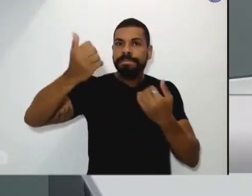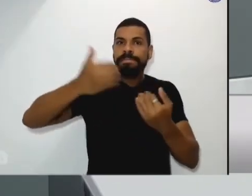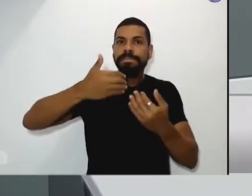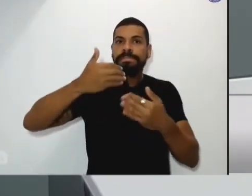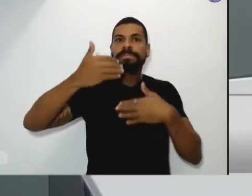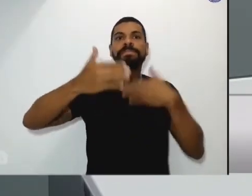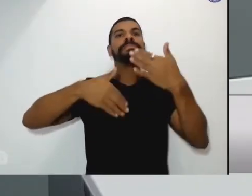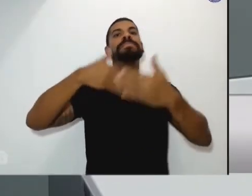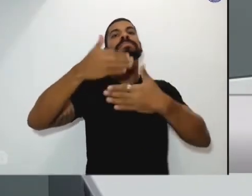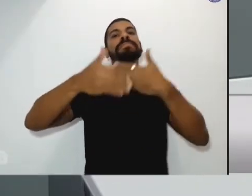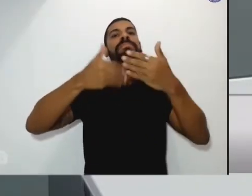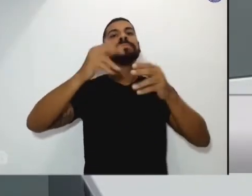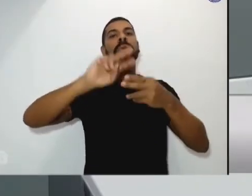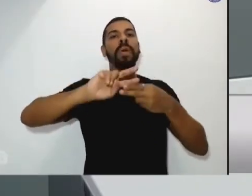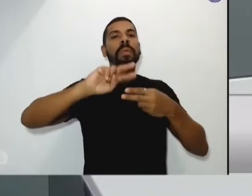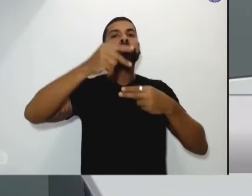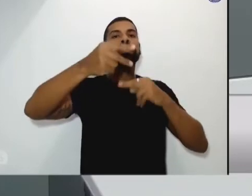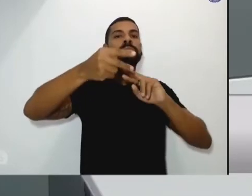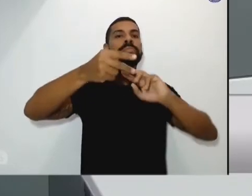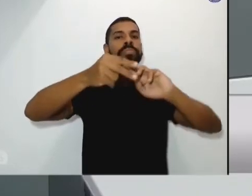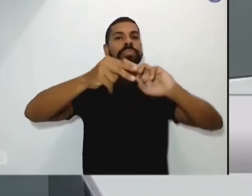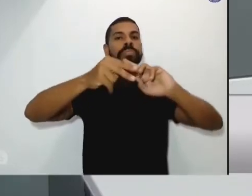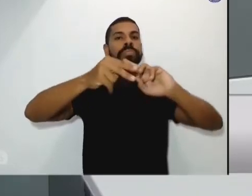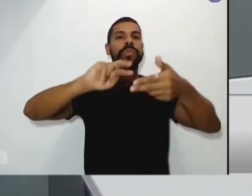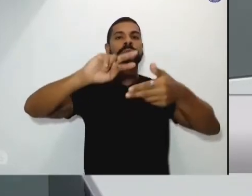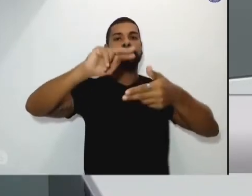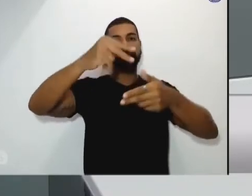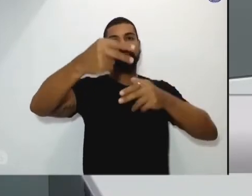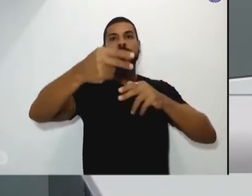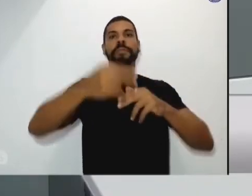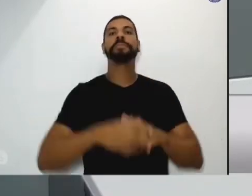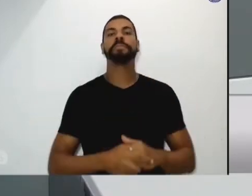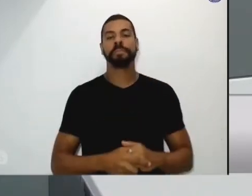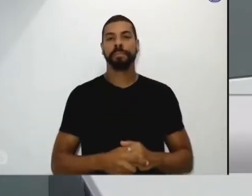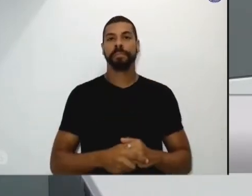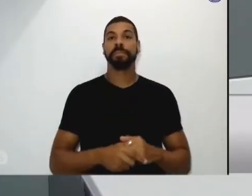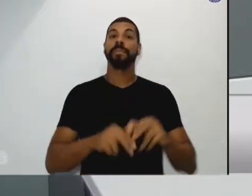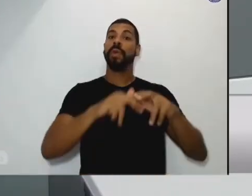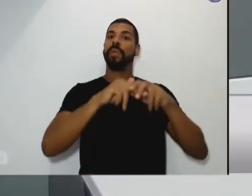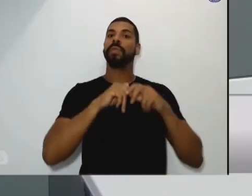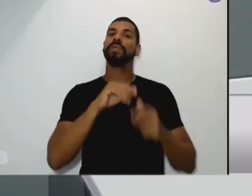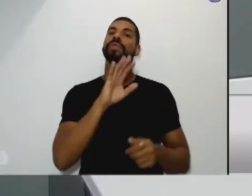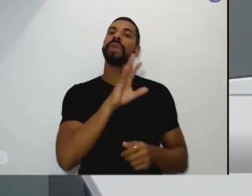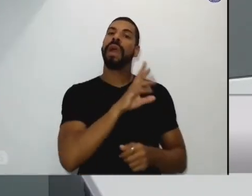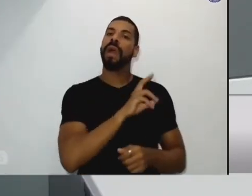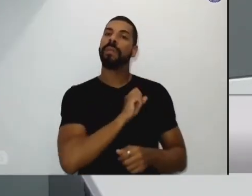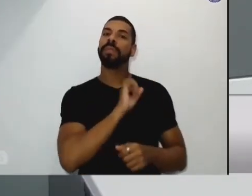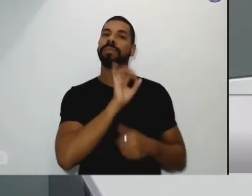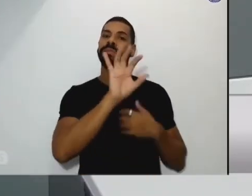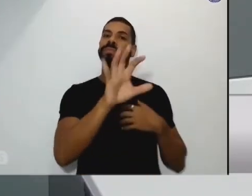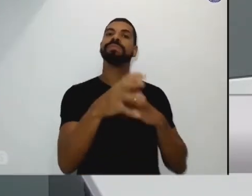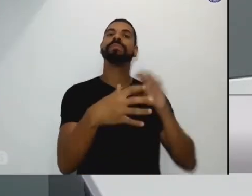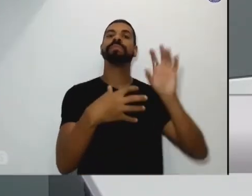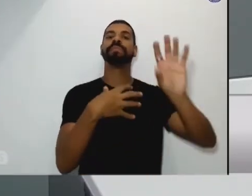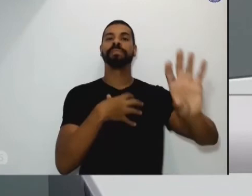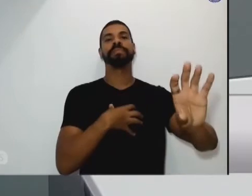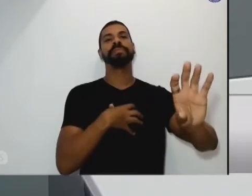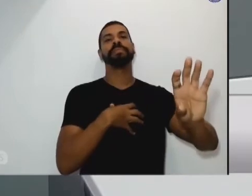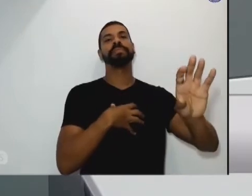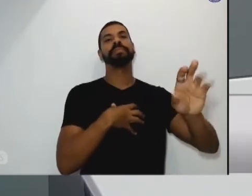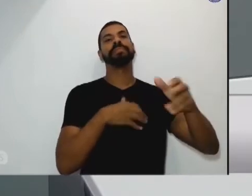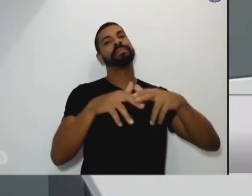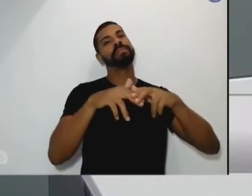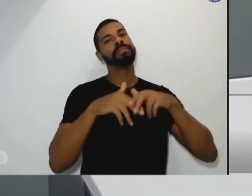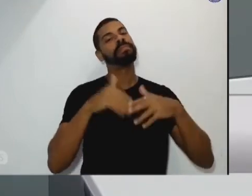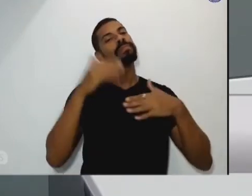ser multiplicadores de direito às outras mulheres que precisam então isso é amor ao próximo também é a fraternidade e queria parabenizar